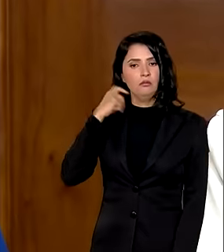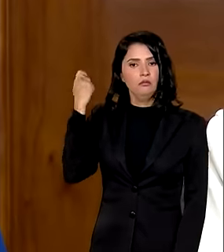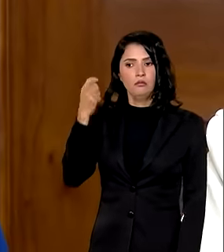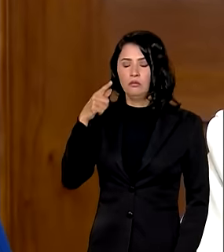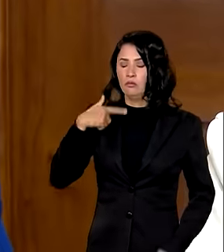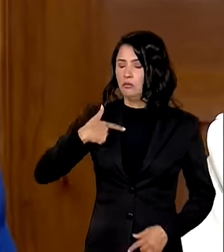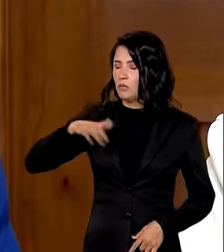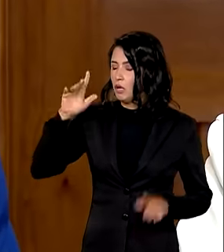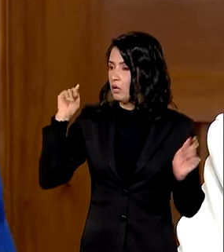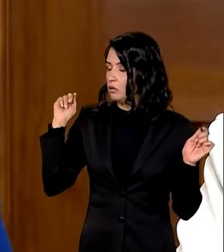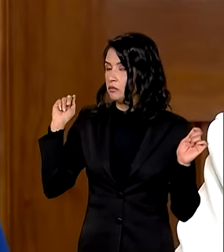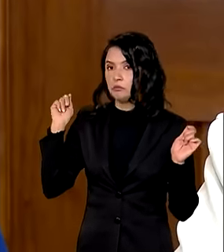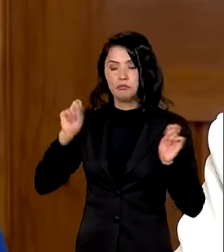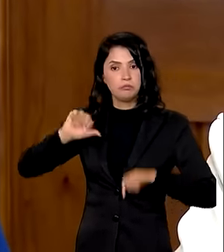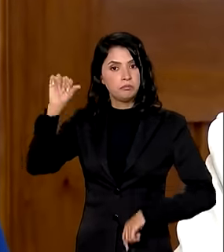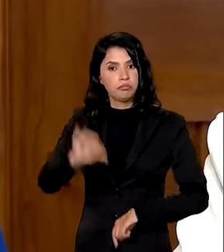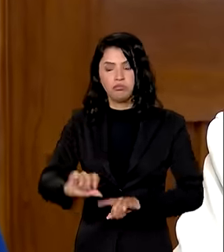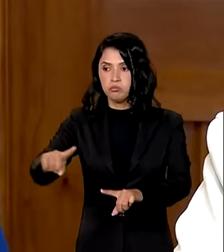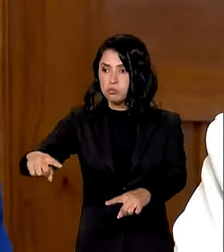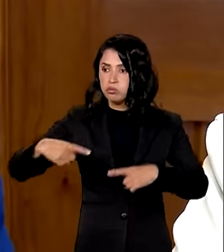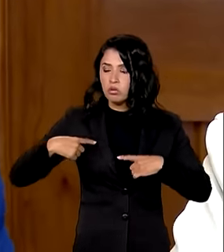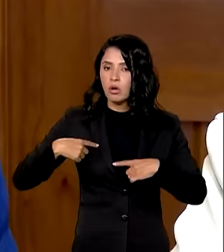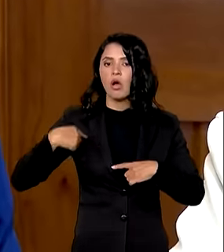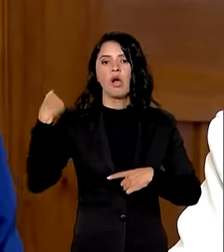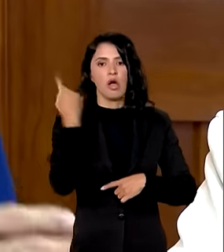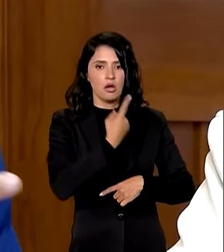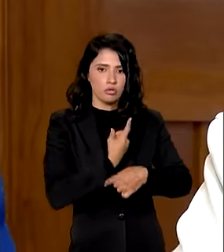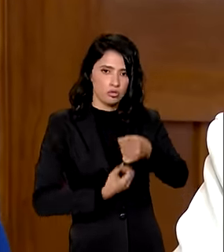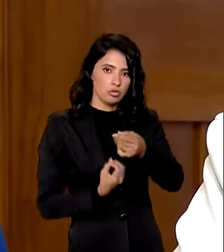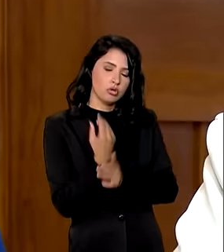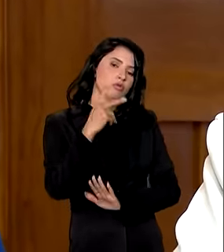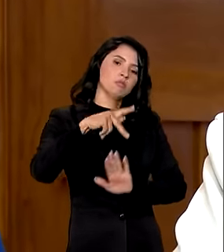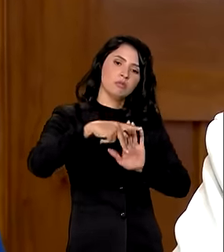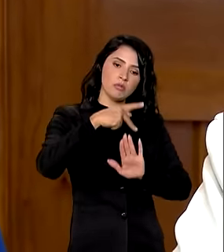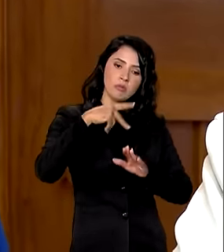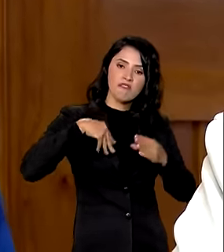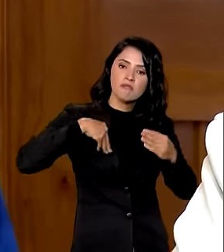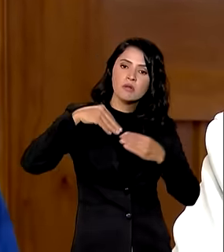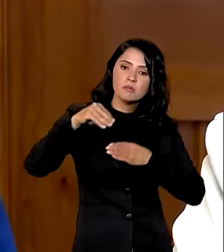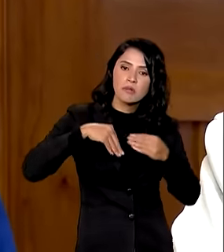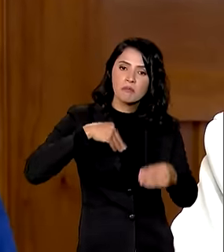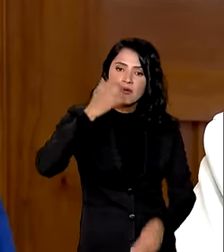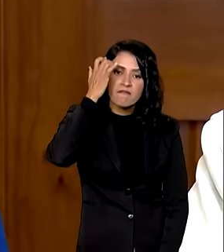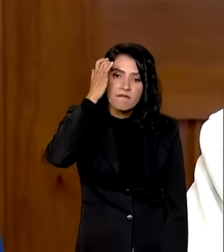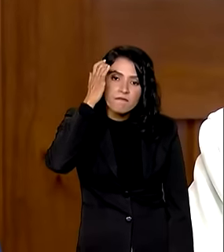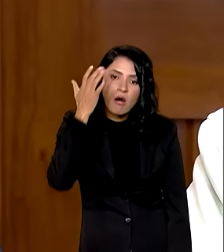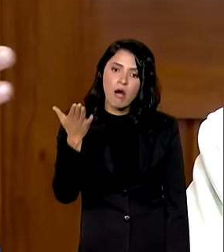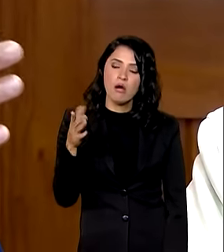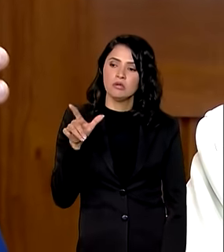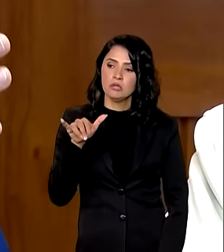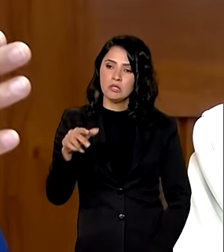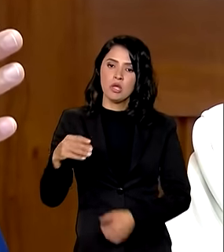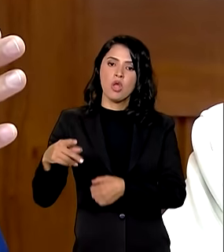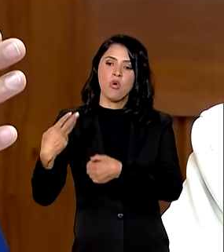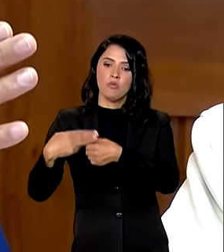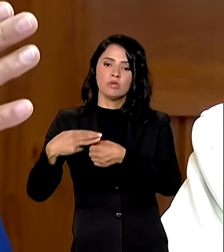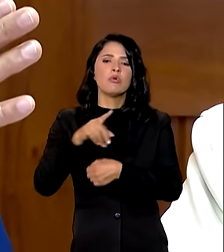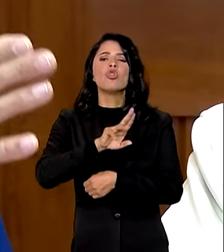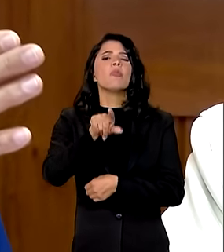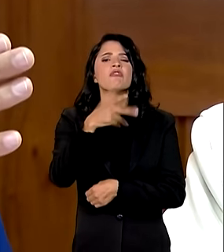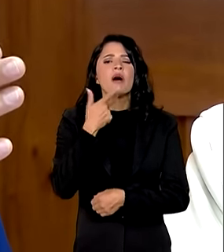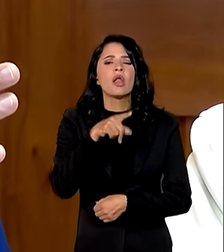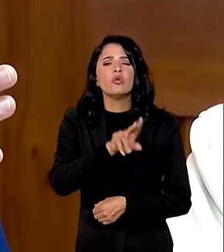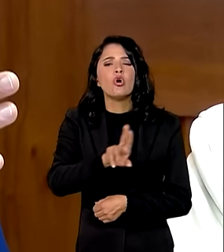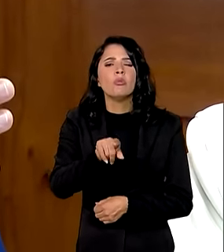desafiadora nós baixamos uma portaria fazendo essa flexibilização que se o município dá o nome do município aí